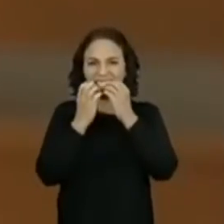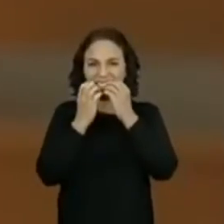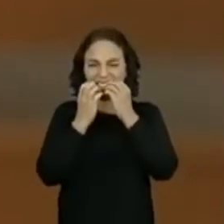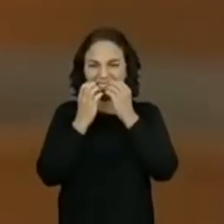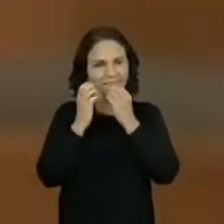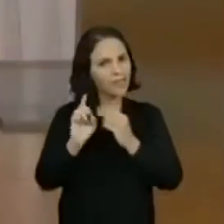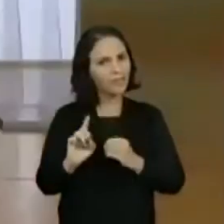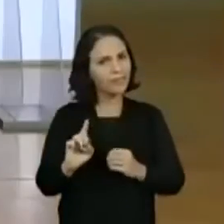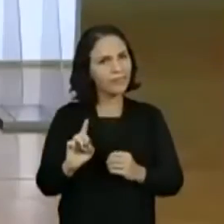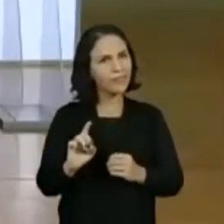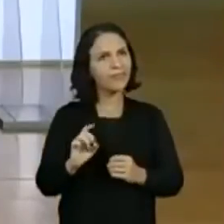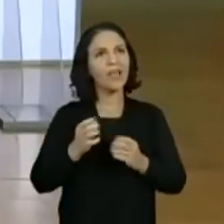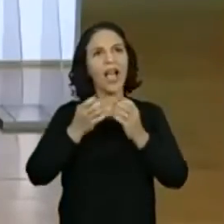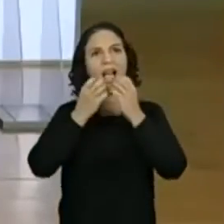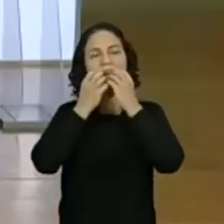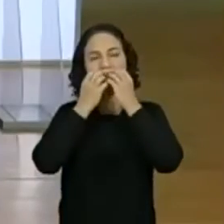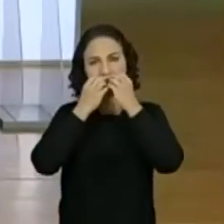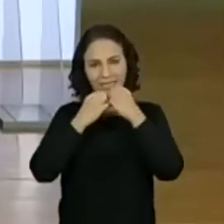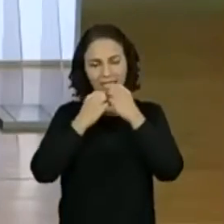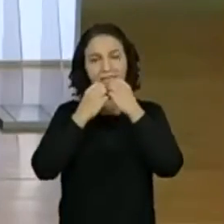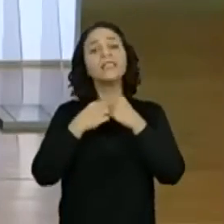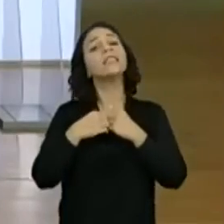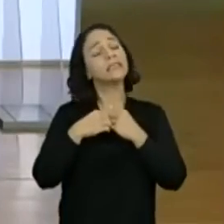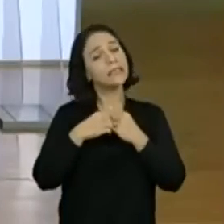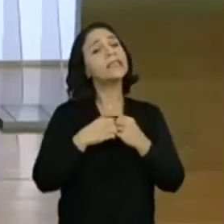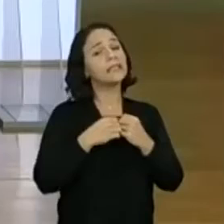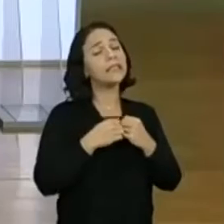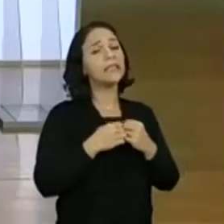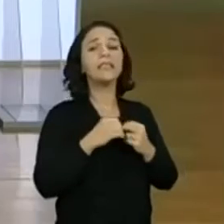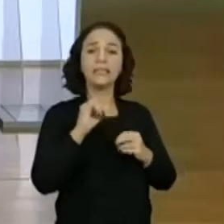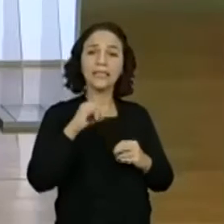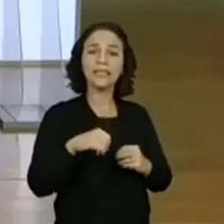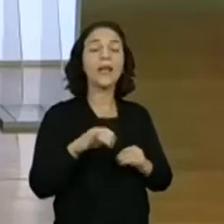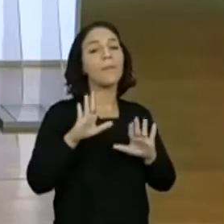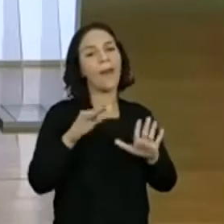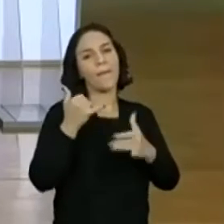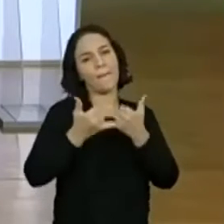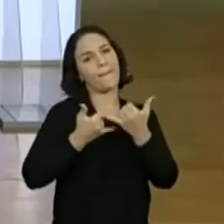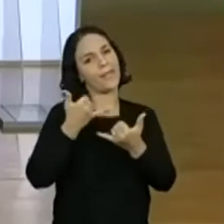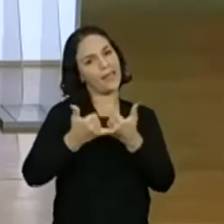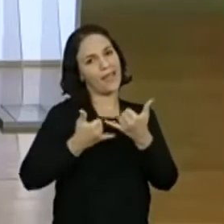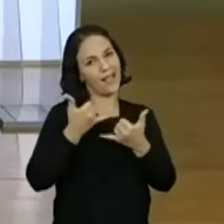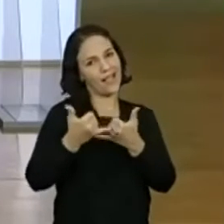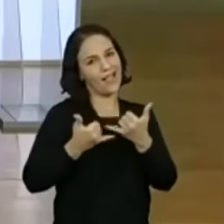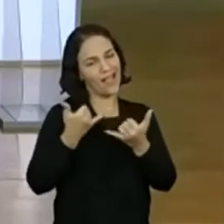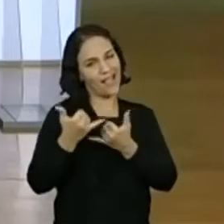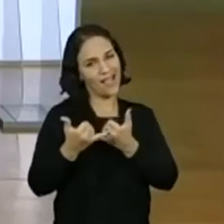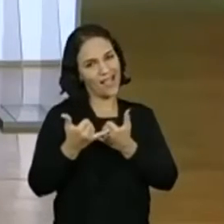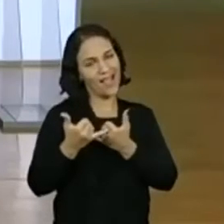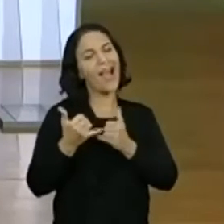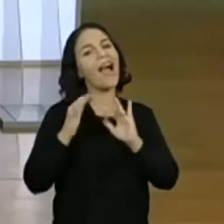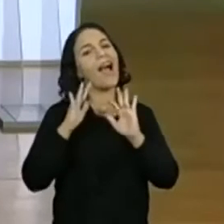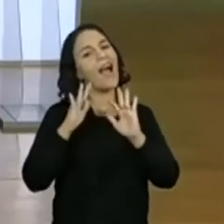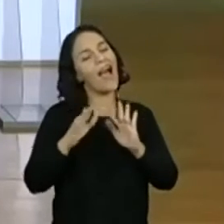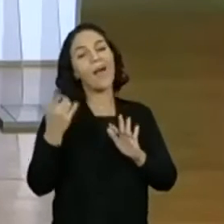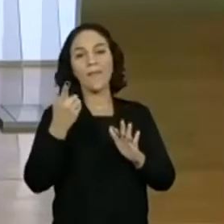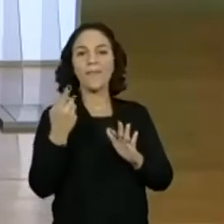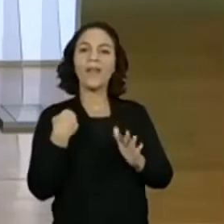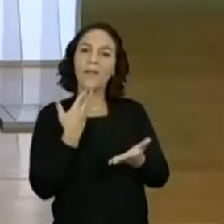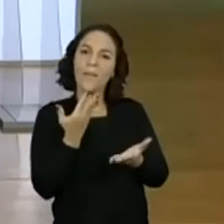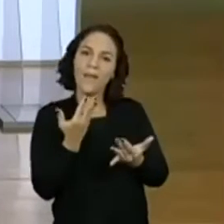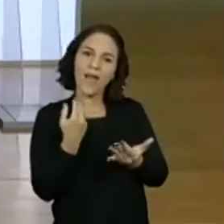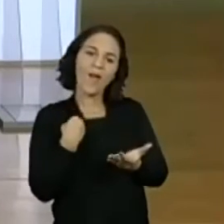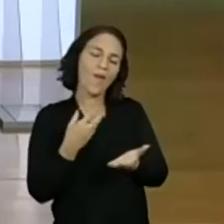Igual a gente está acostumado assim? Sim, nós comíamos, mas para brincadeira, nós tirávamos assim na mão,